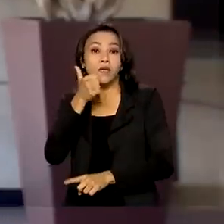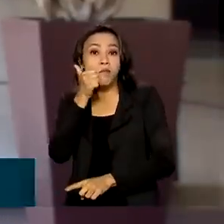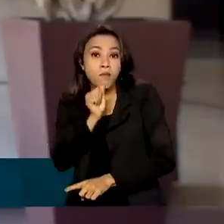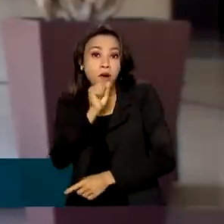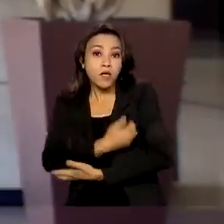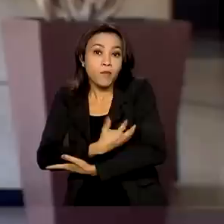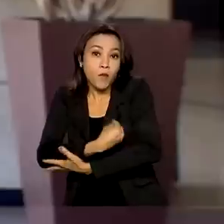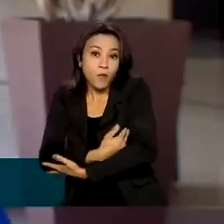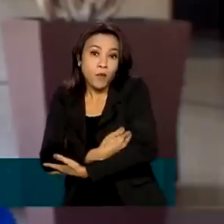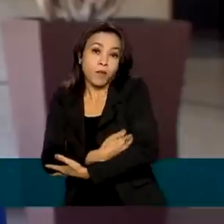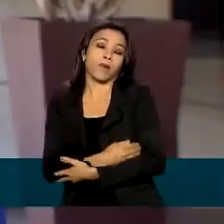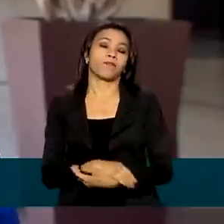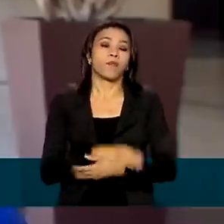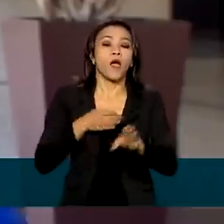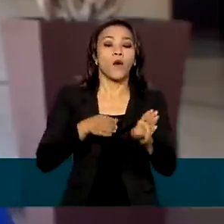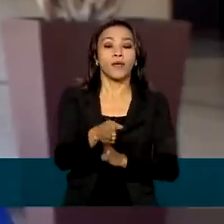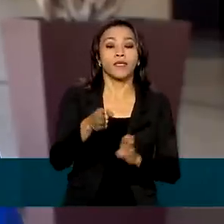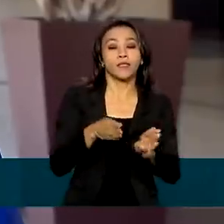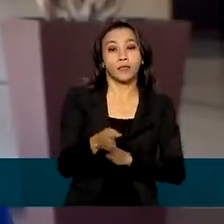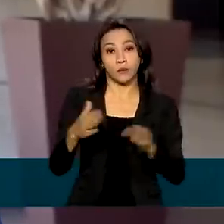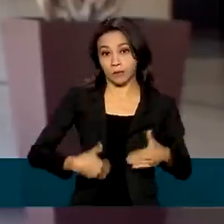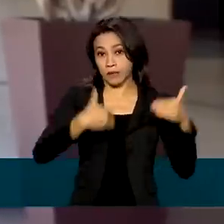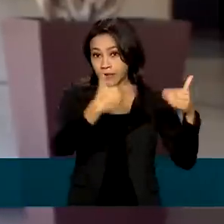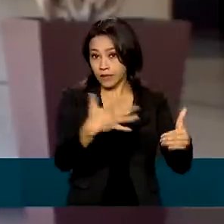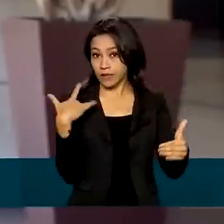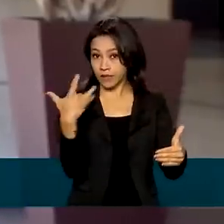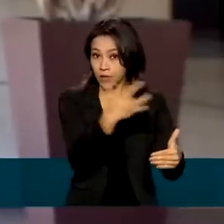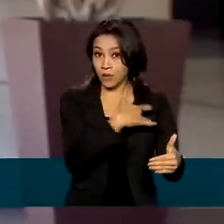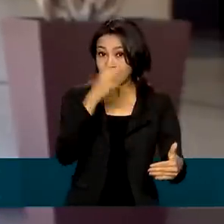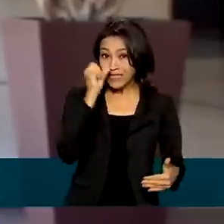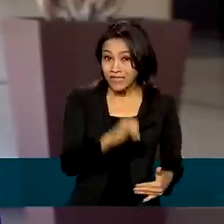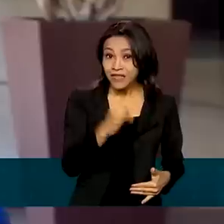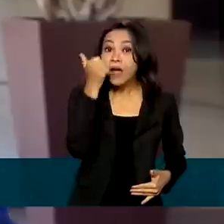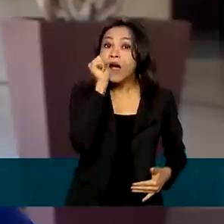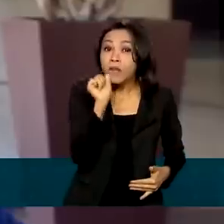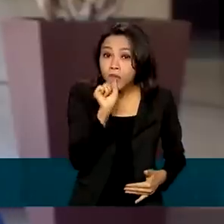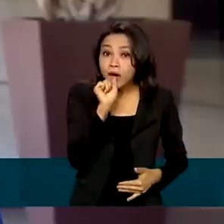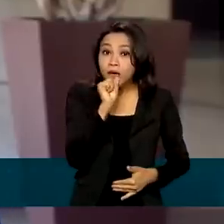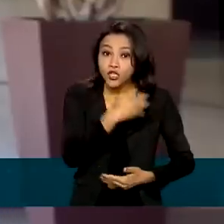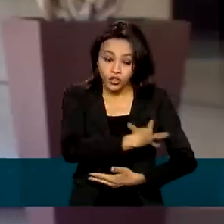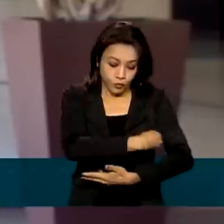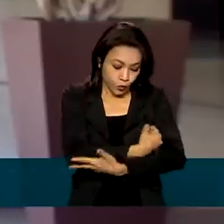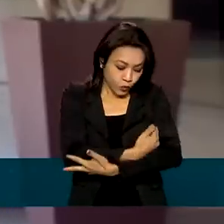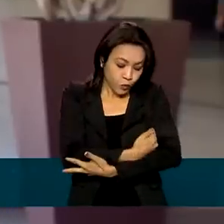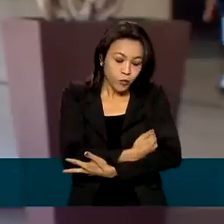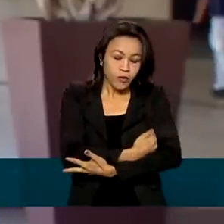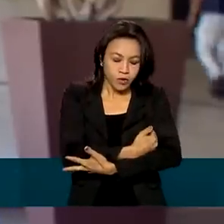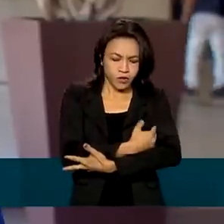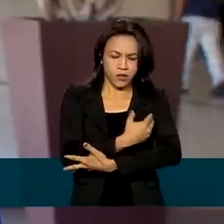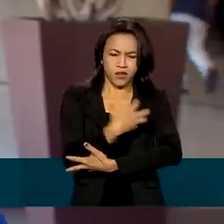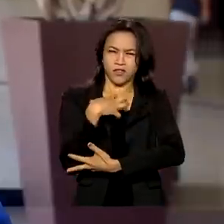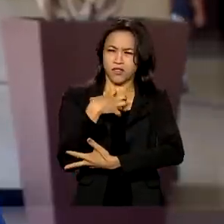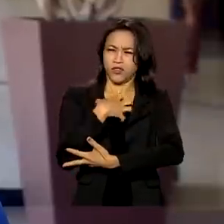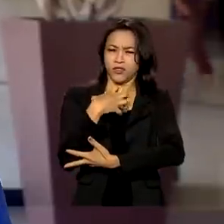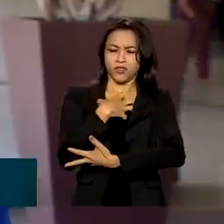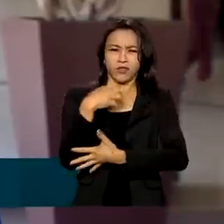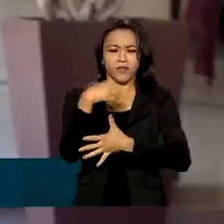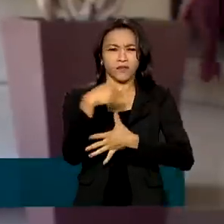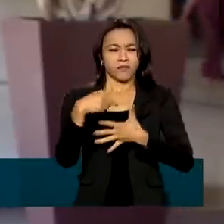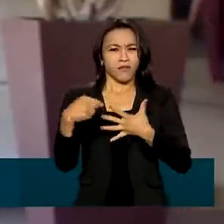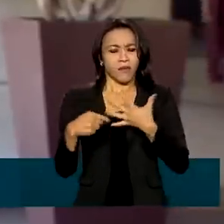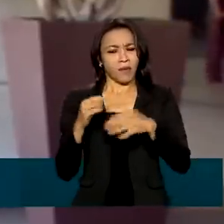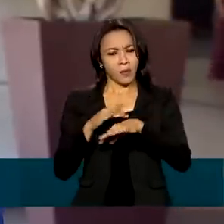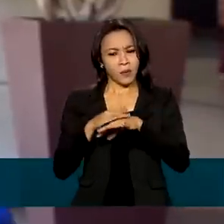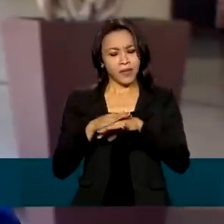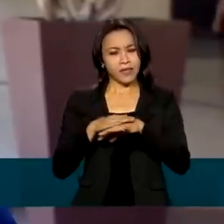do Ministério da Saúde é que, caso a mãe esteja amamentando e apresentar alguns sintomas da doença, ela deve procurar